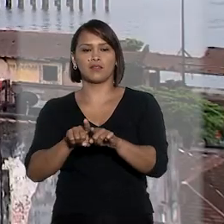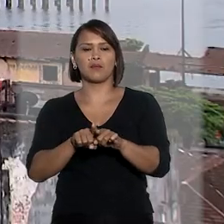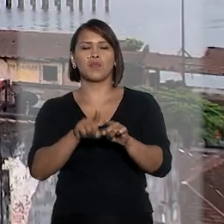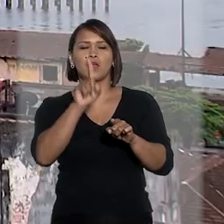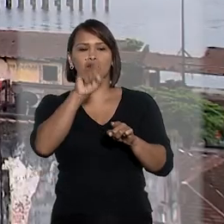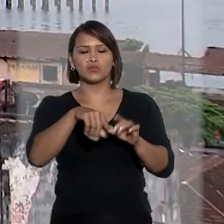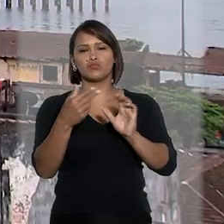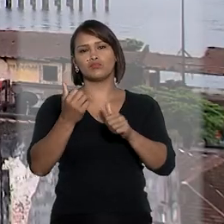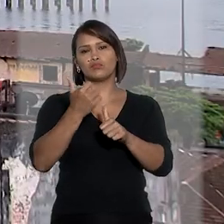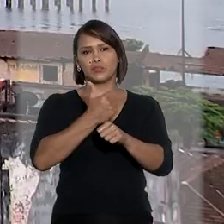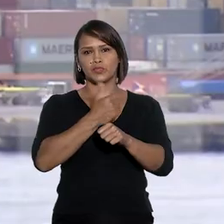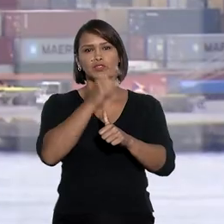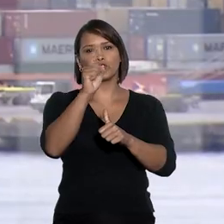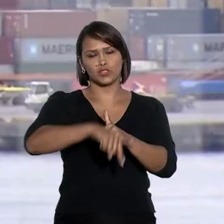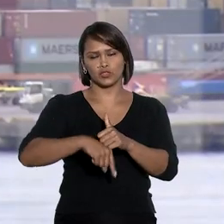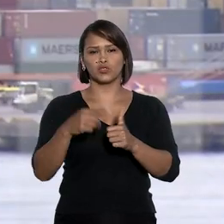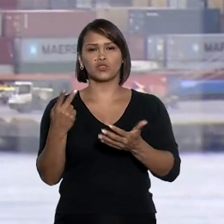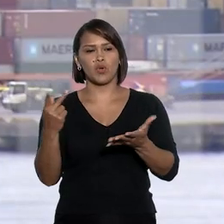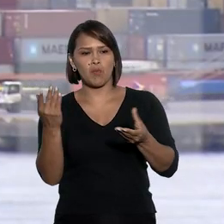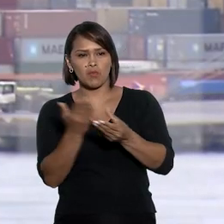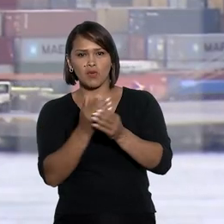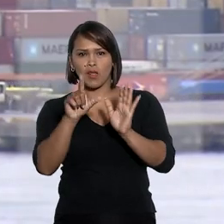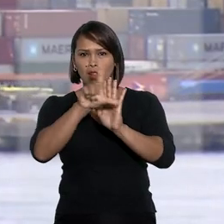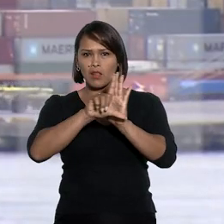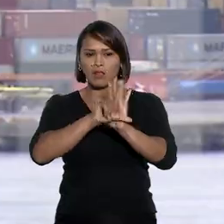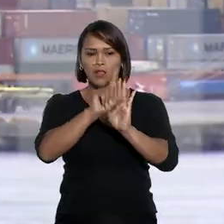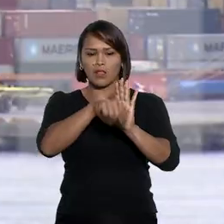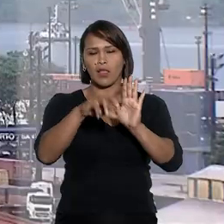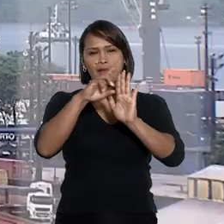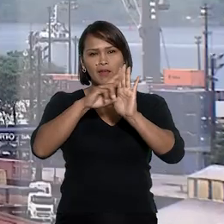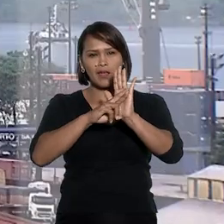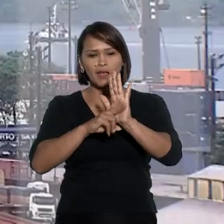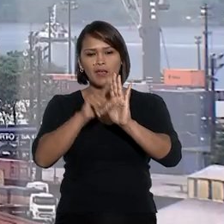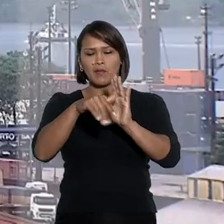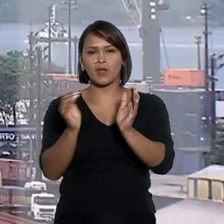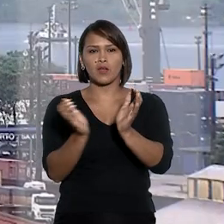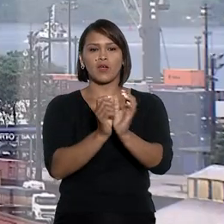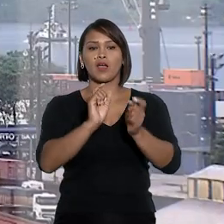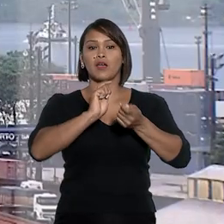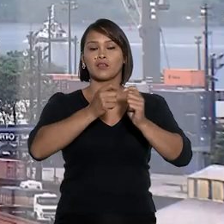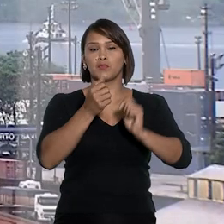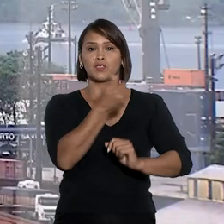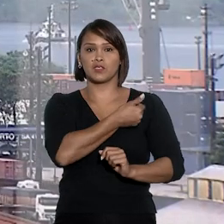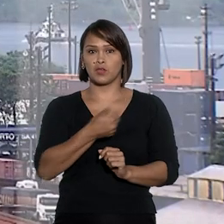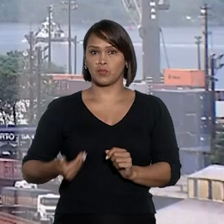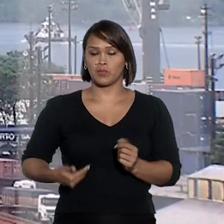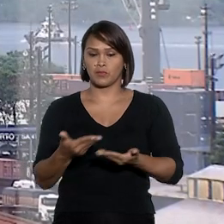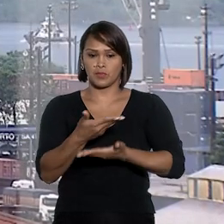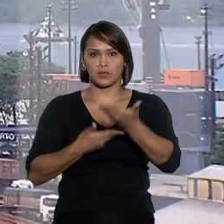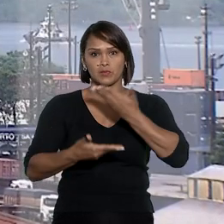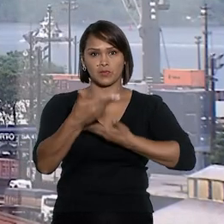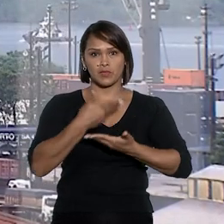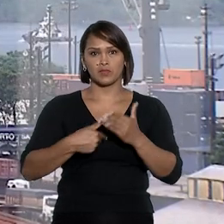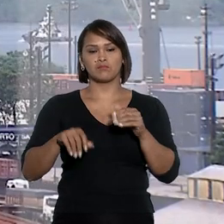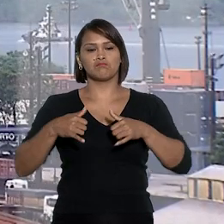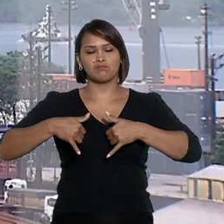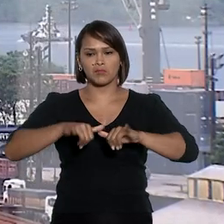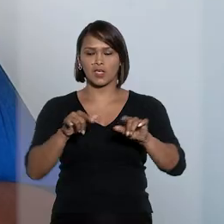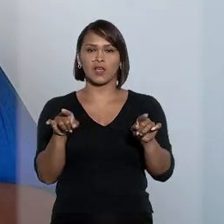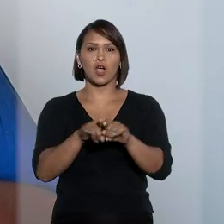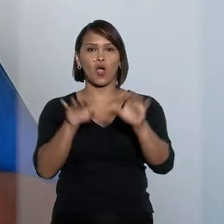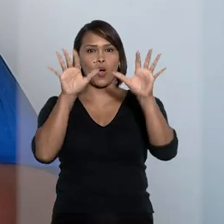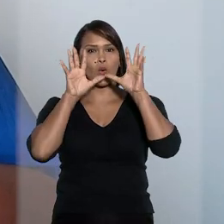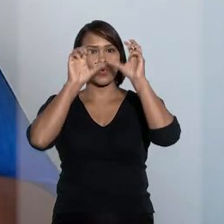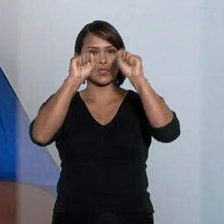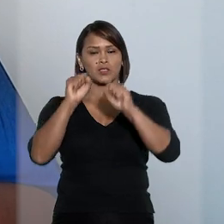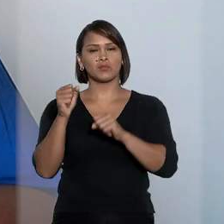indevidamente o processo legítimo de elaboração das regras para o setor, que envolve a administração pública e os participantes no mercado.